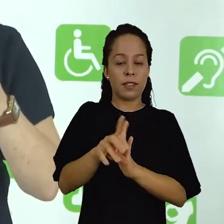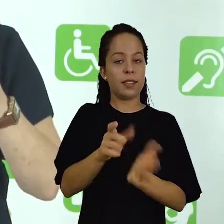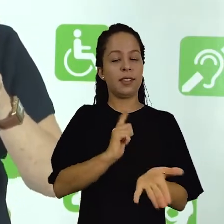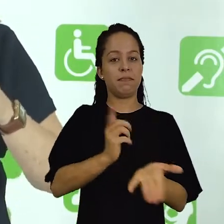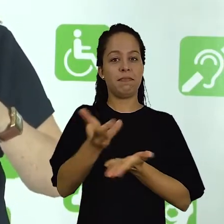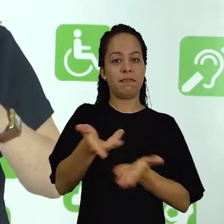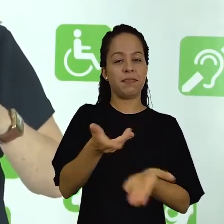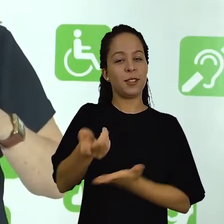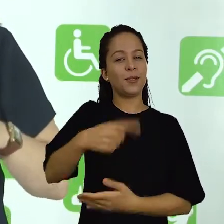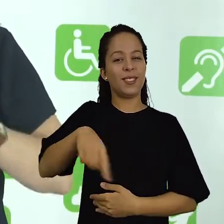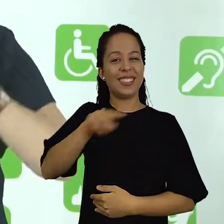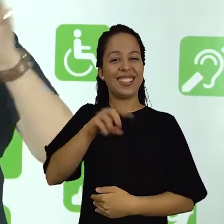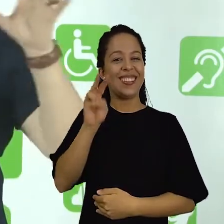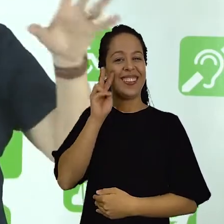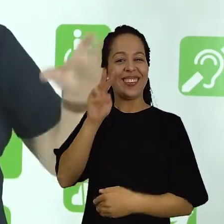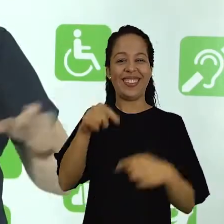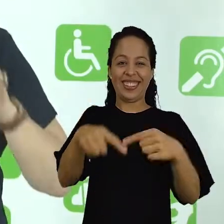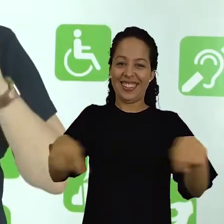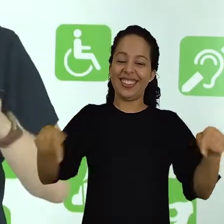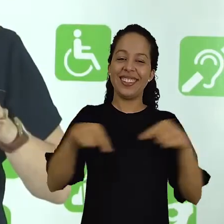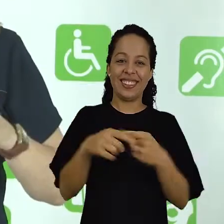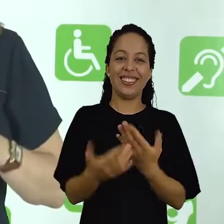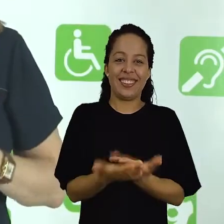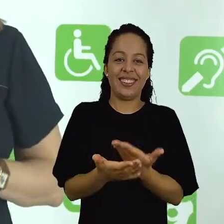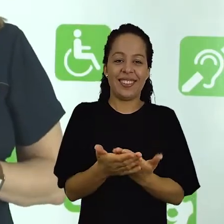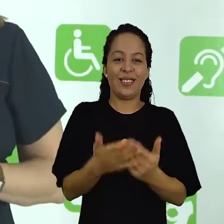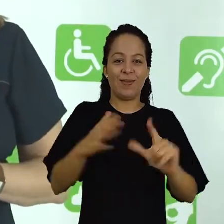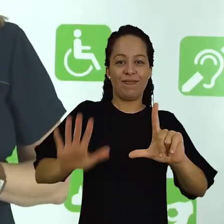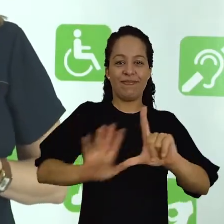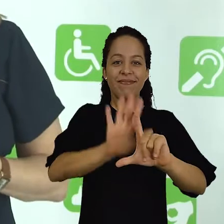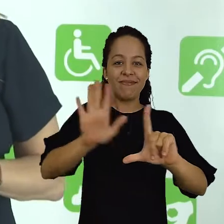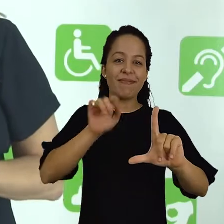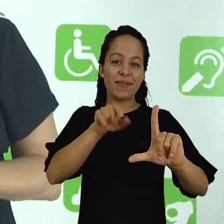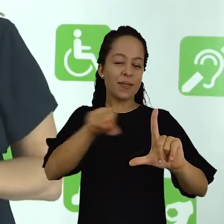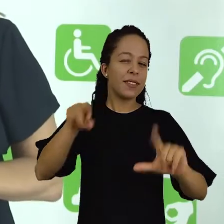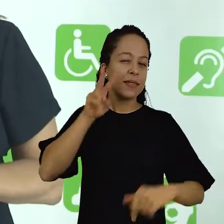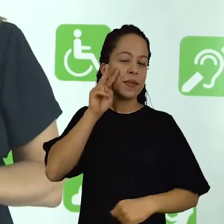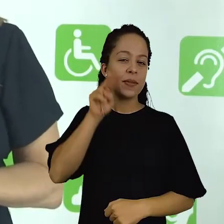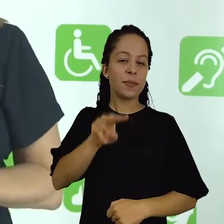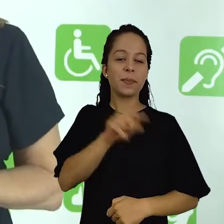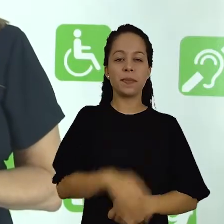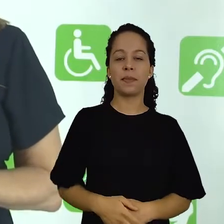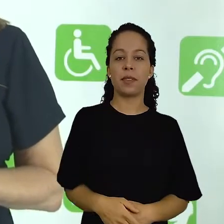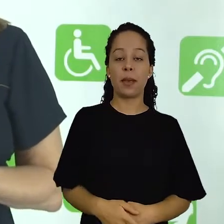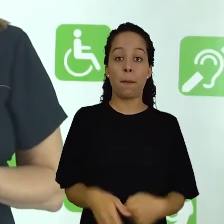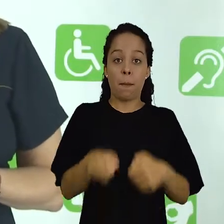interativo que vocês já devem ter visto na sala de aula. Esse mapa conceitual interativo, ele é